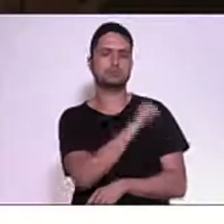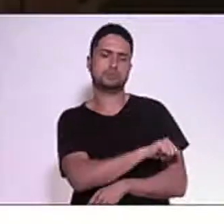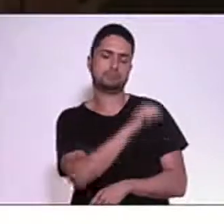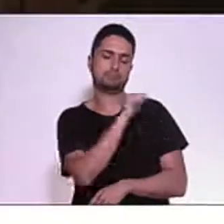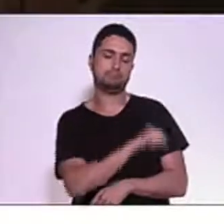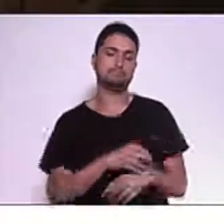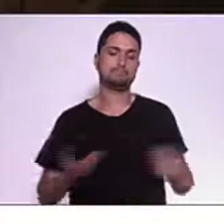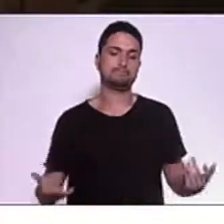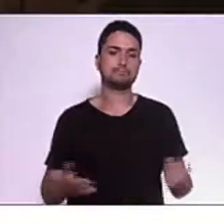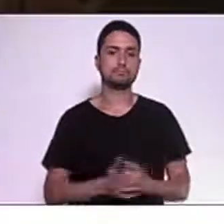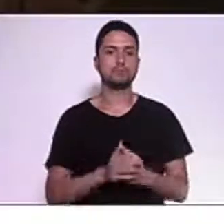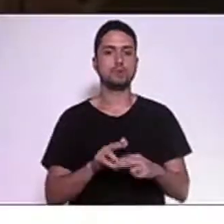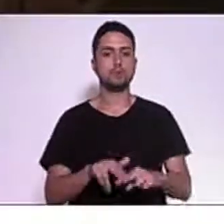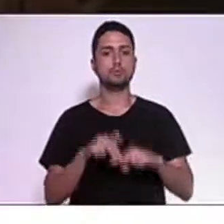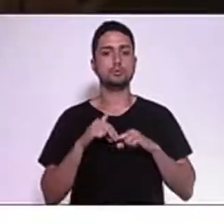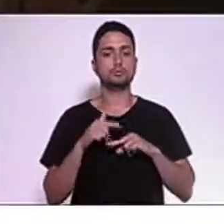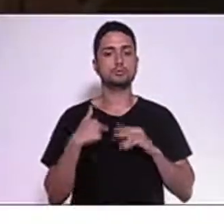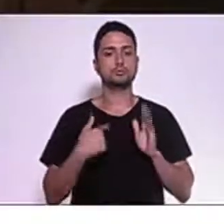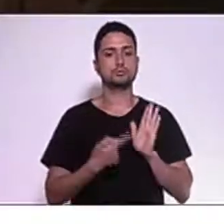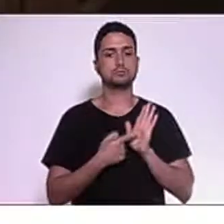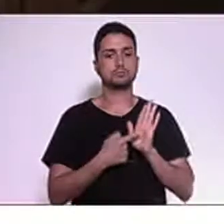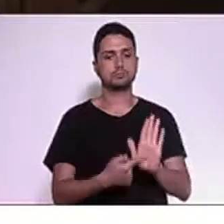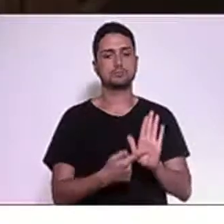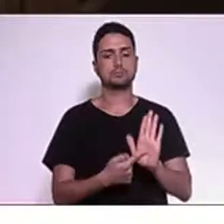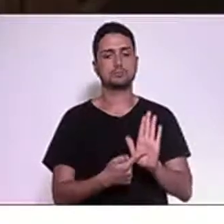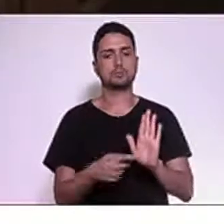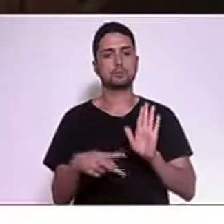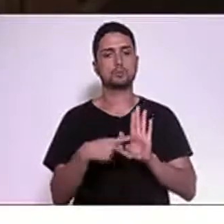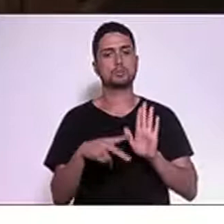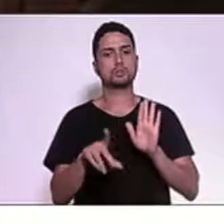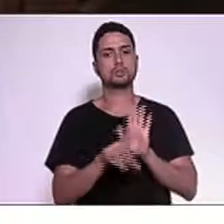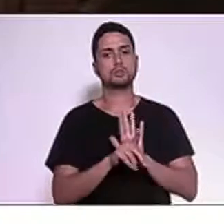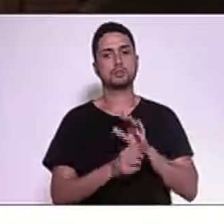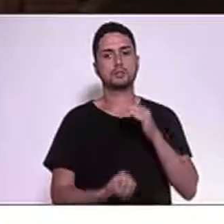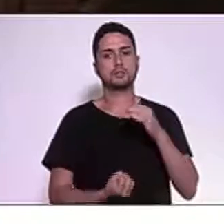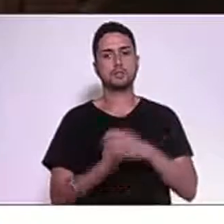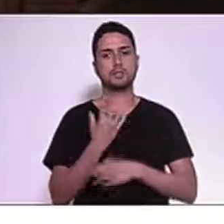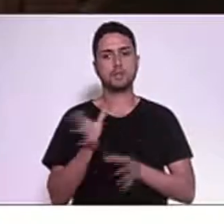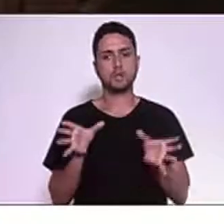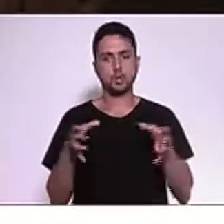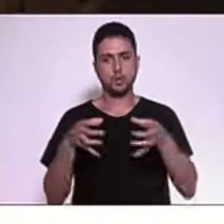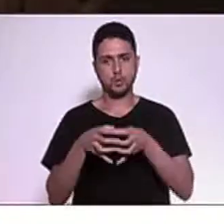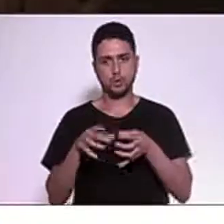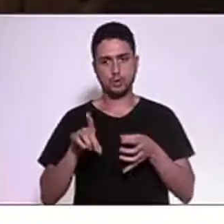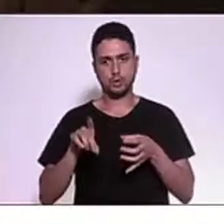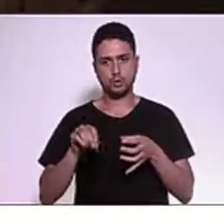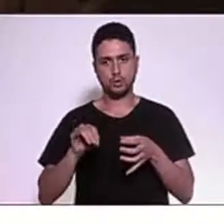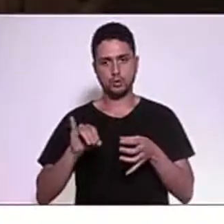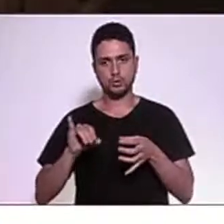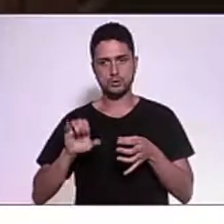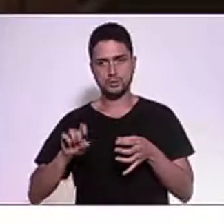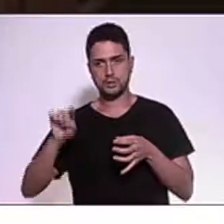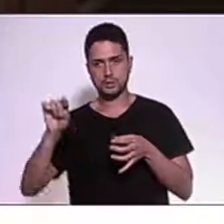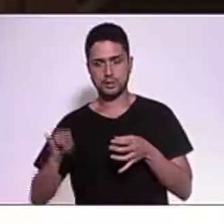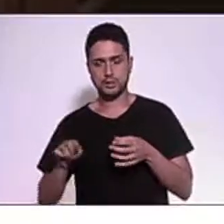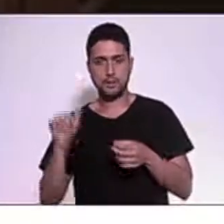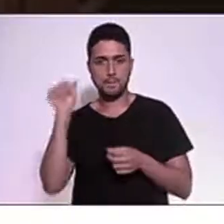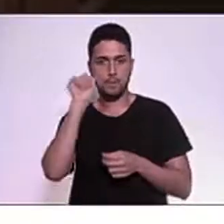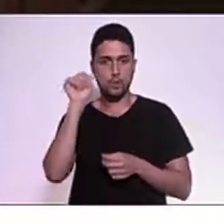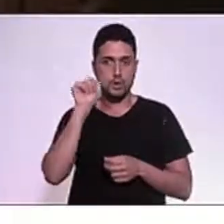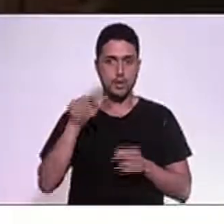Janeiro. E por isso, nós apresentamos um projeto de lei que cria o dossiê Mulher Fluminense para trazer